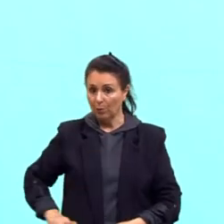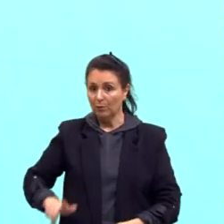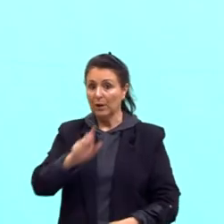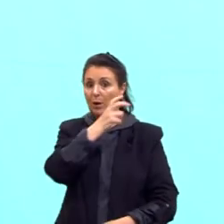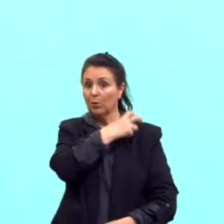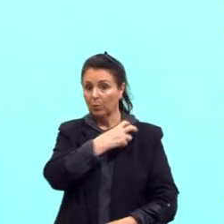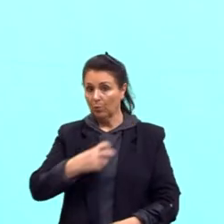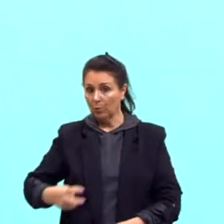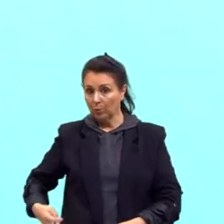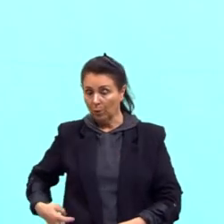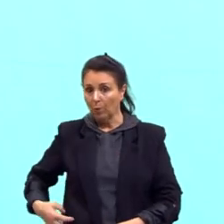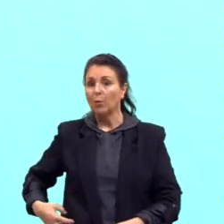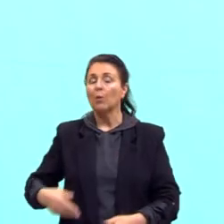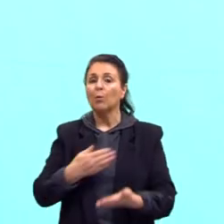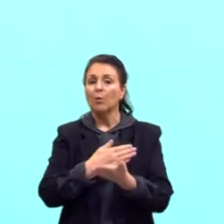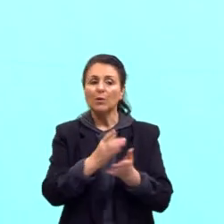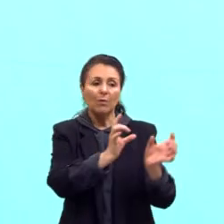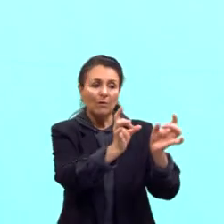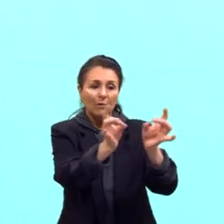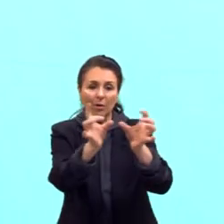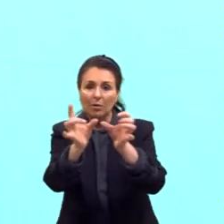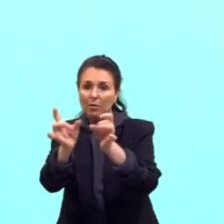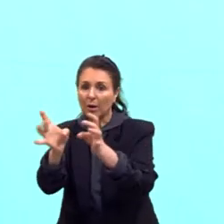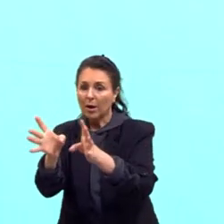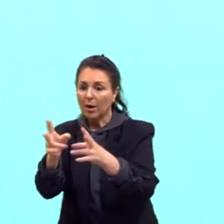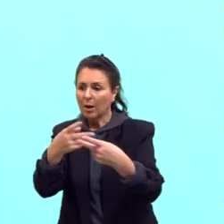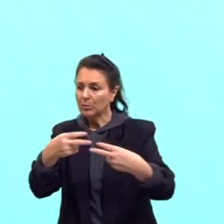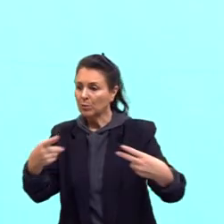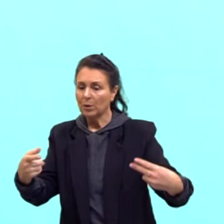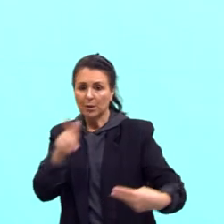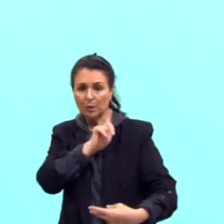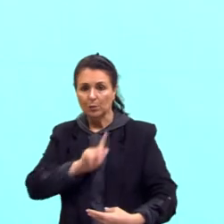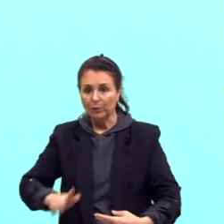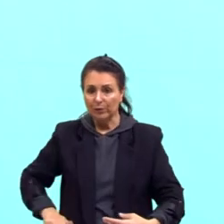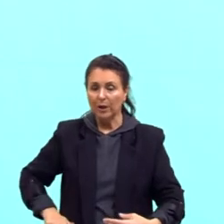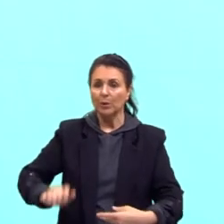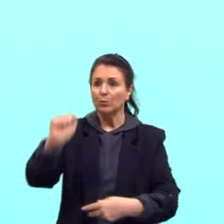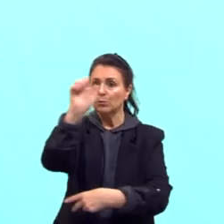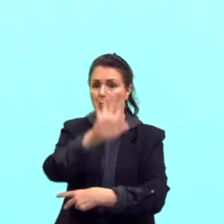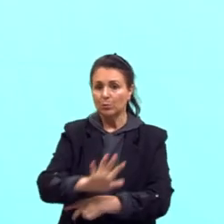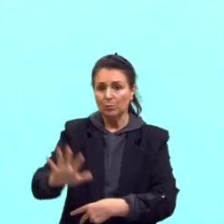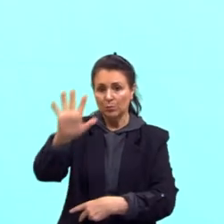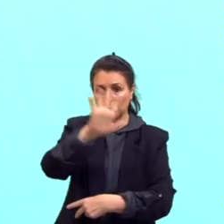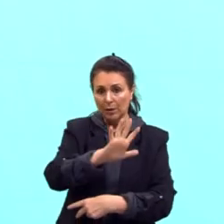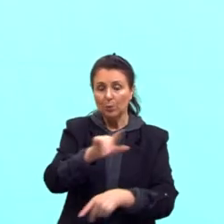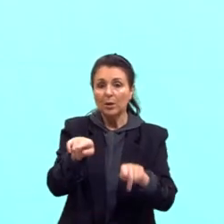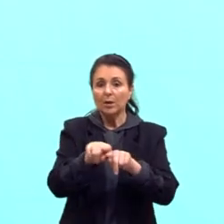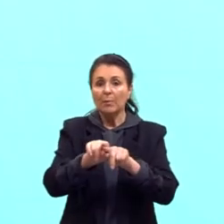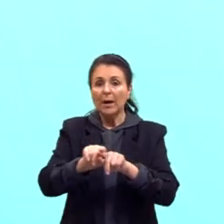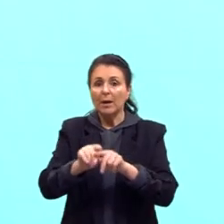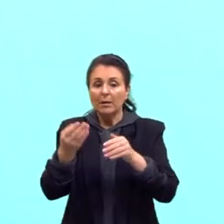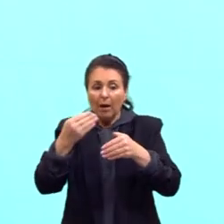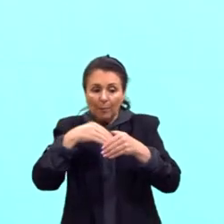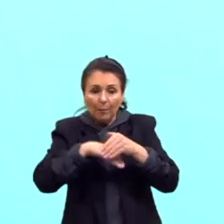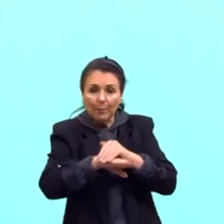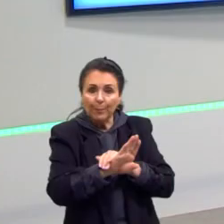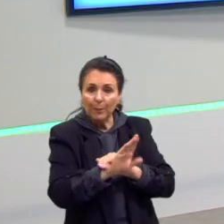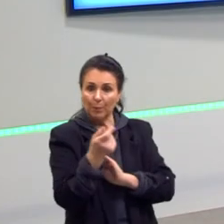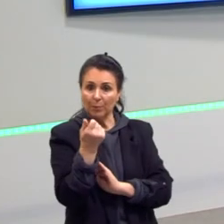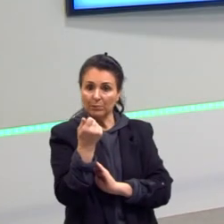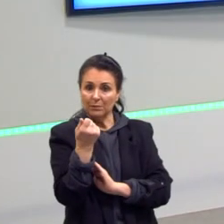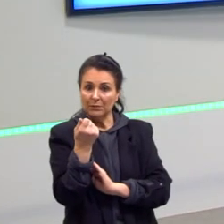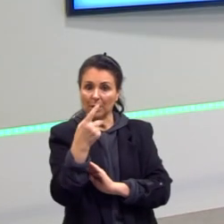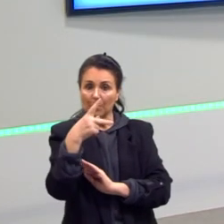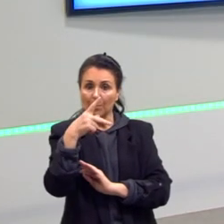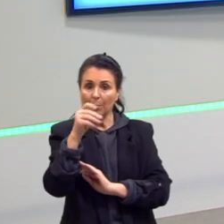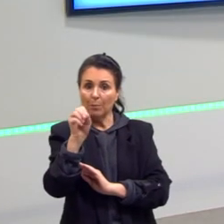poupança, isso quer dizer, ele confisca o dinheiro que as pessoas tinham, né, para não tentar sanar essa inflação e dar